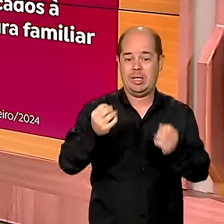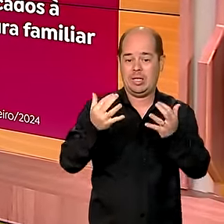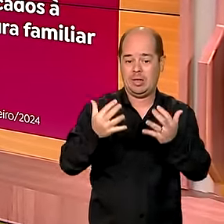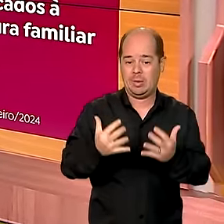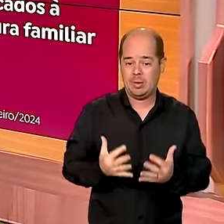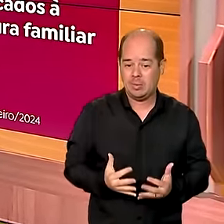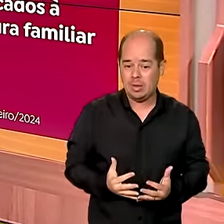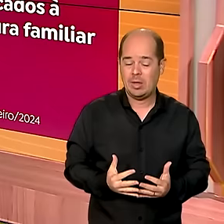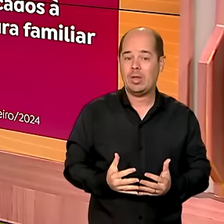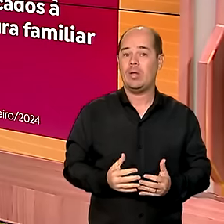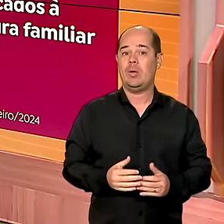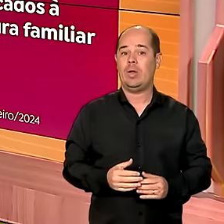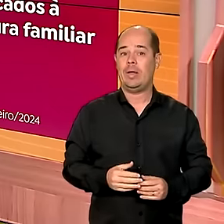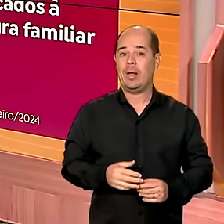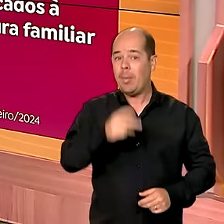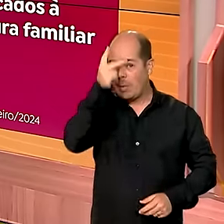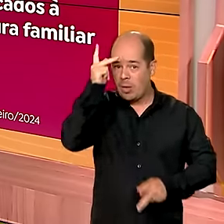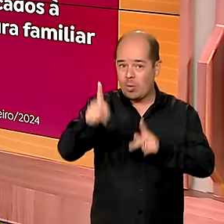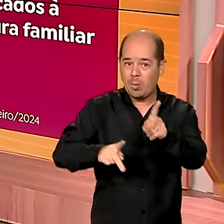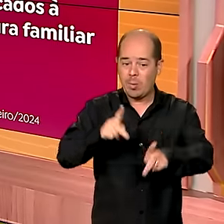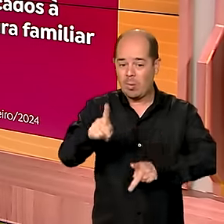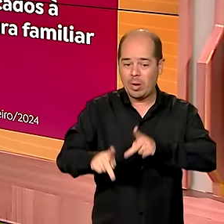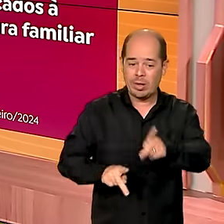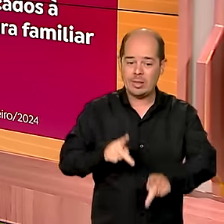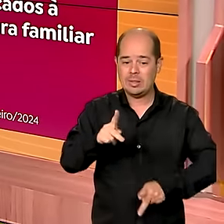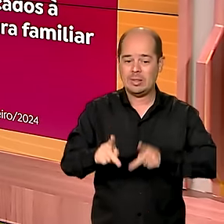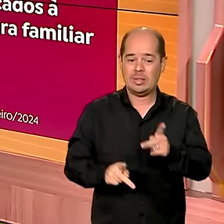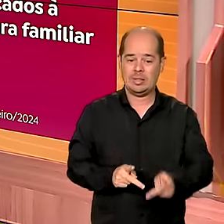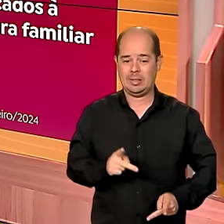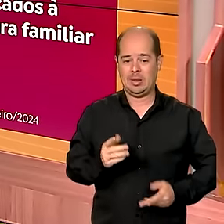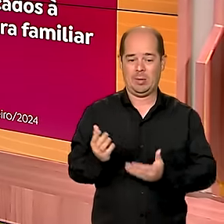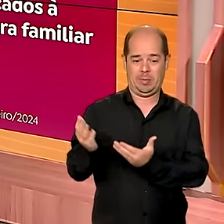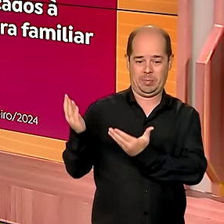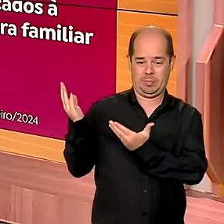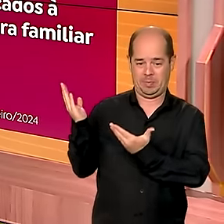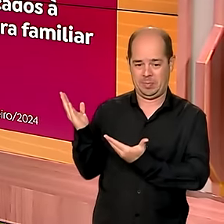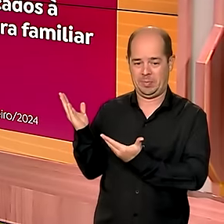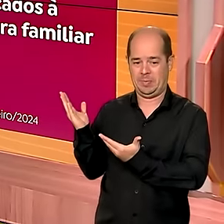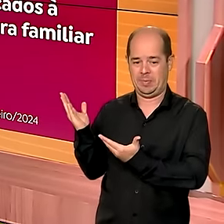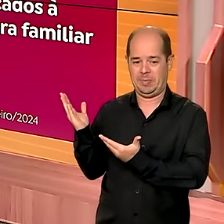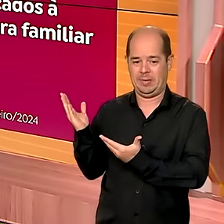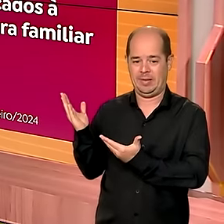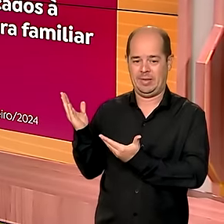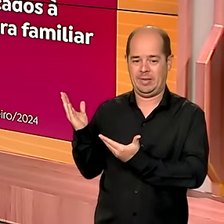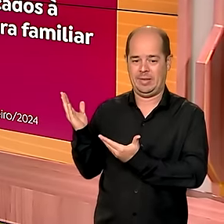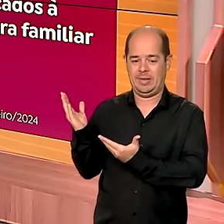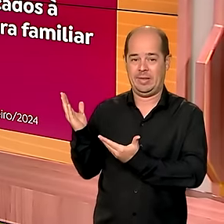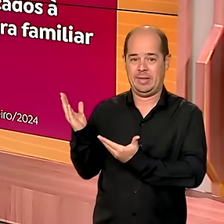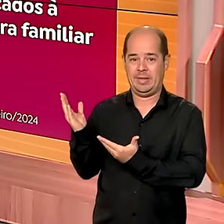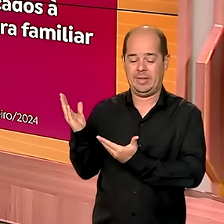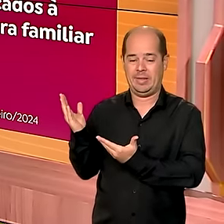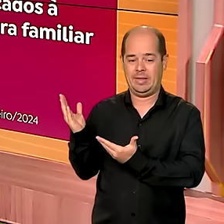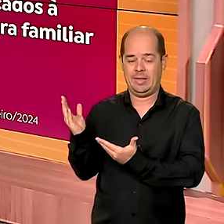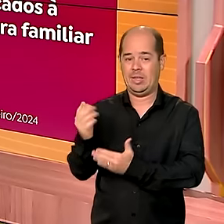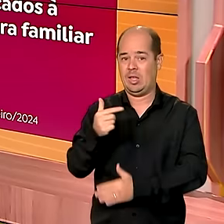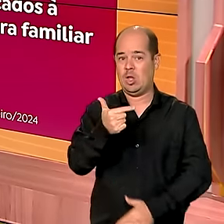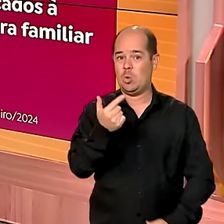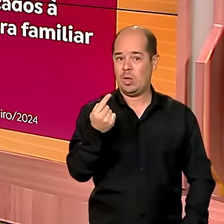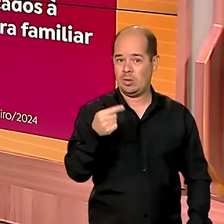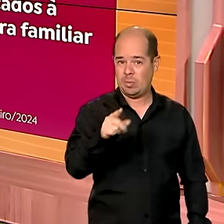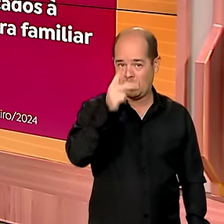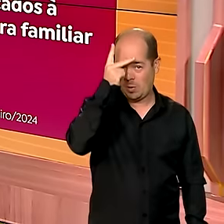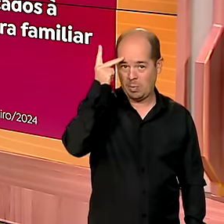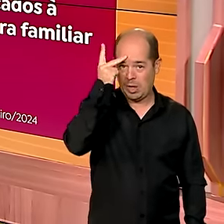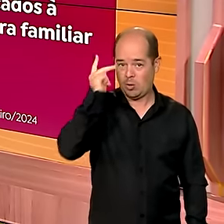habitantes, como você viu no mapa. São 2.900 famílias que se beneficiam do programa Bolsa Família. O governo federal